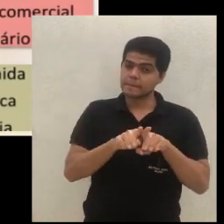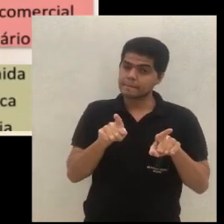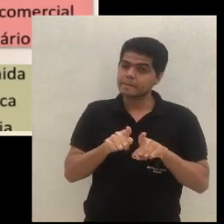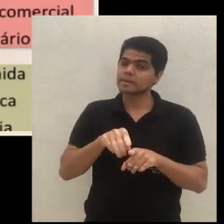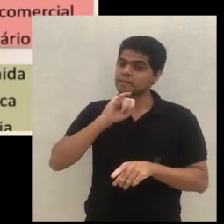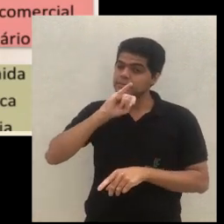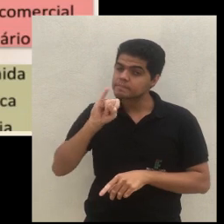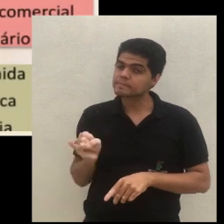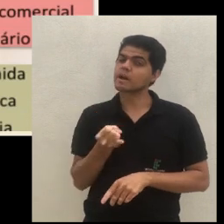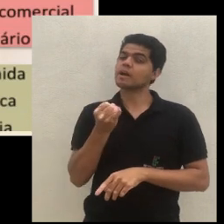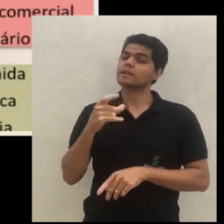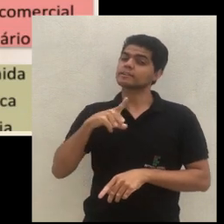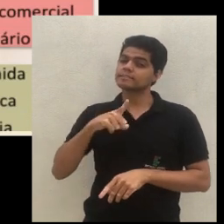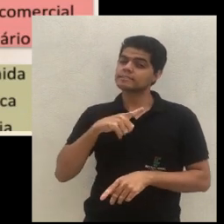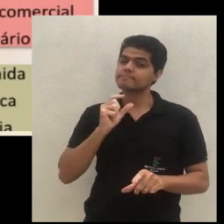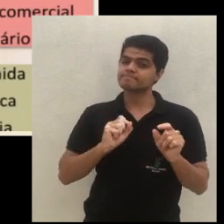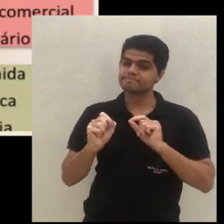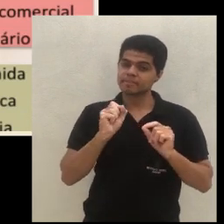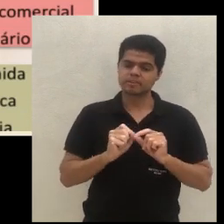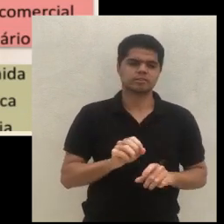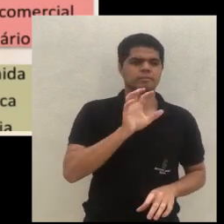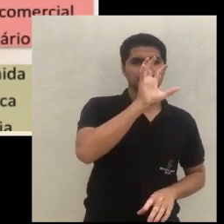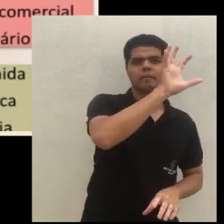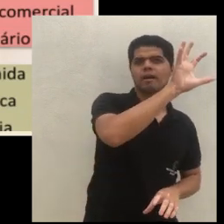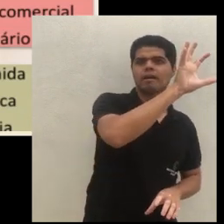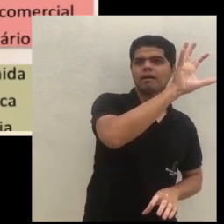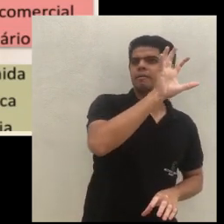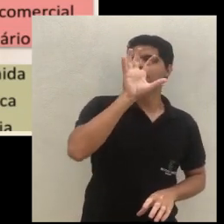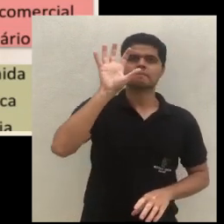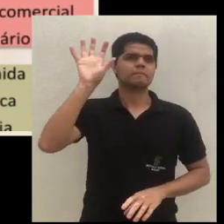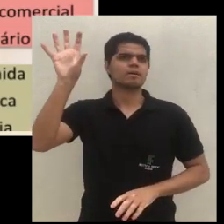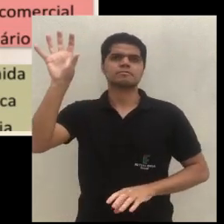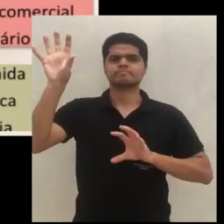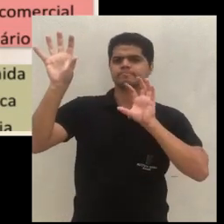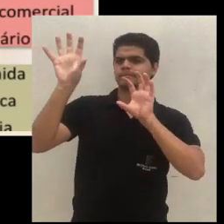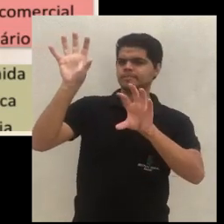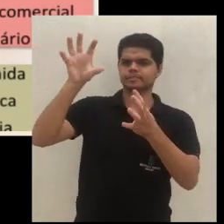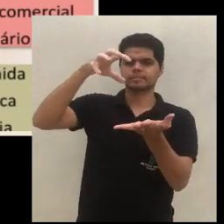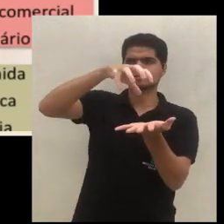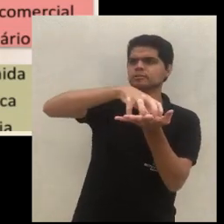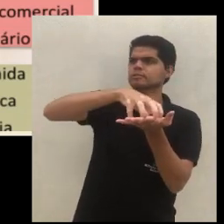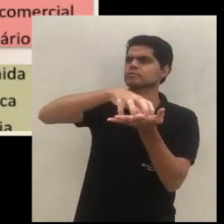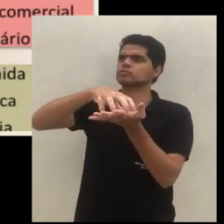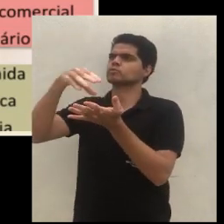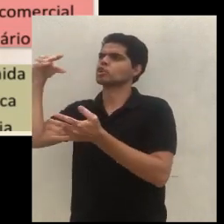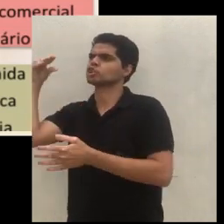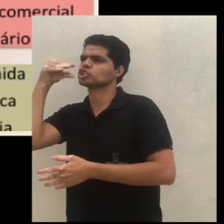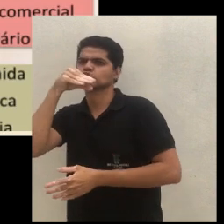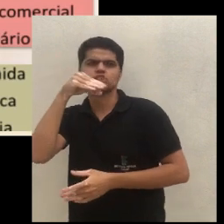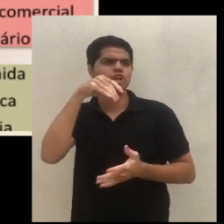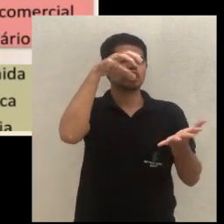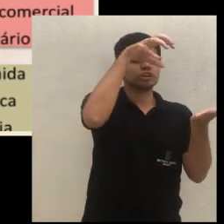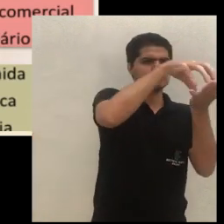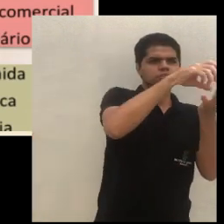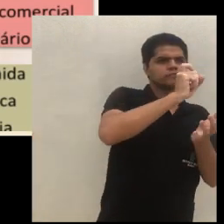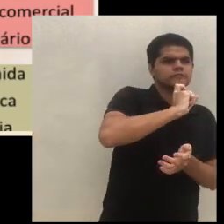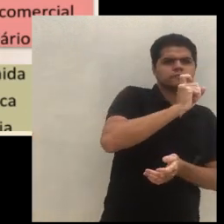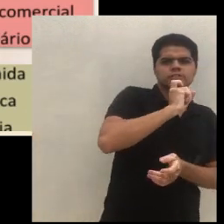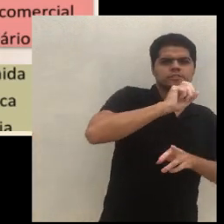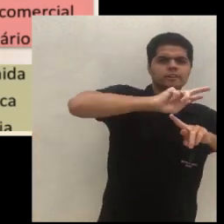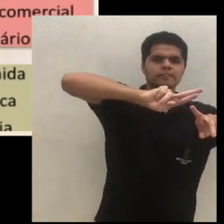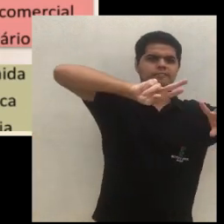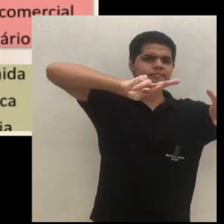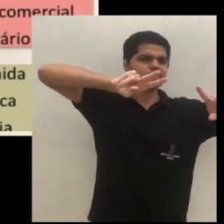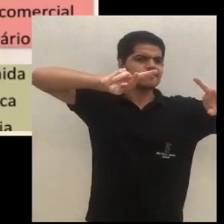é a grande vantagem do SAF. Eu posso estar na região seca, posso estar na região úmida, eu posso estar na região fria, posso estar na região quente,